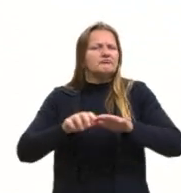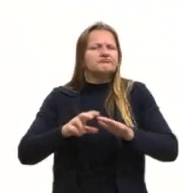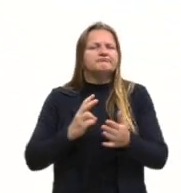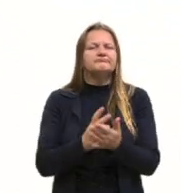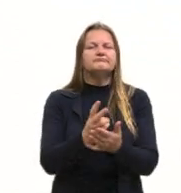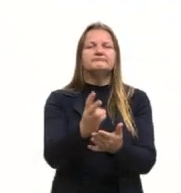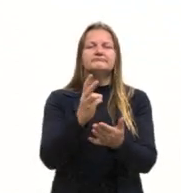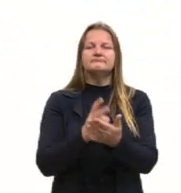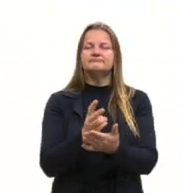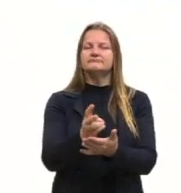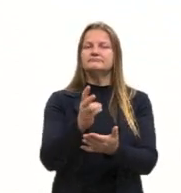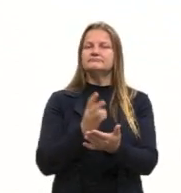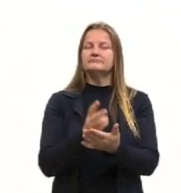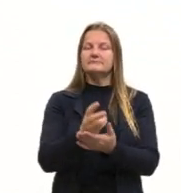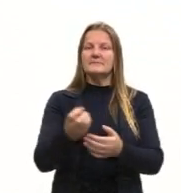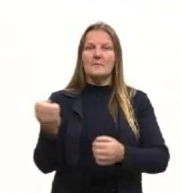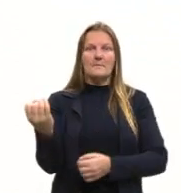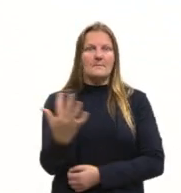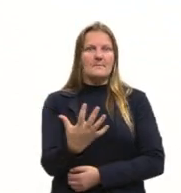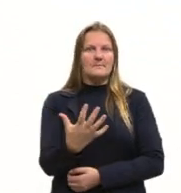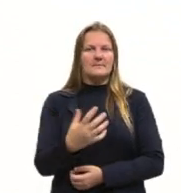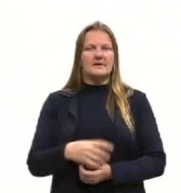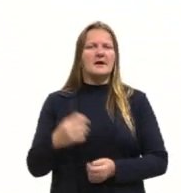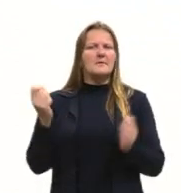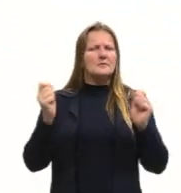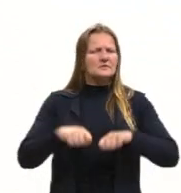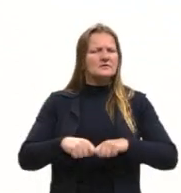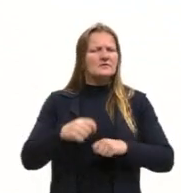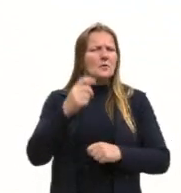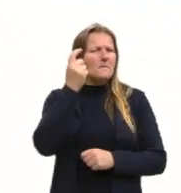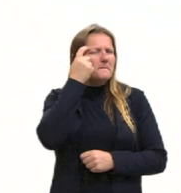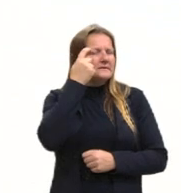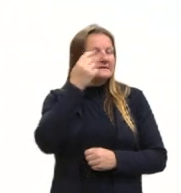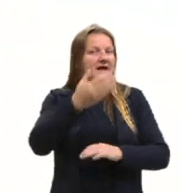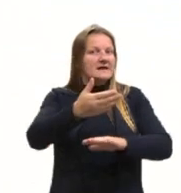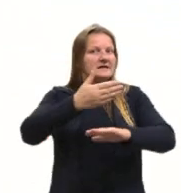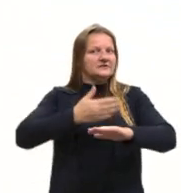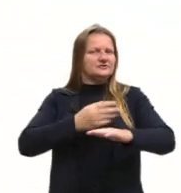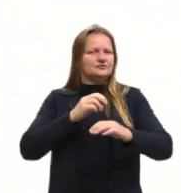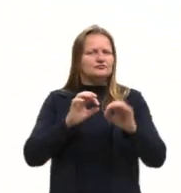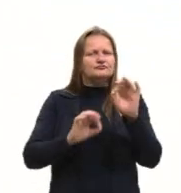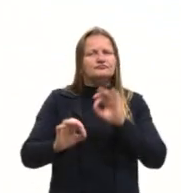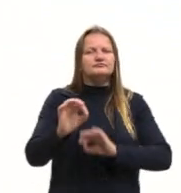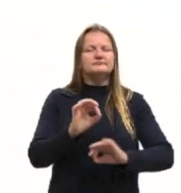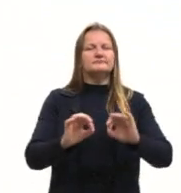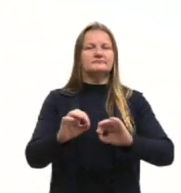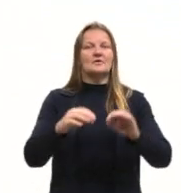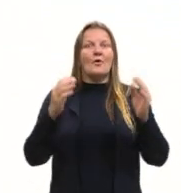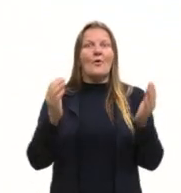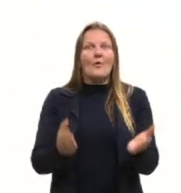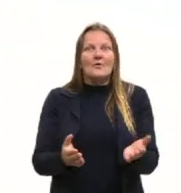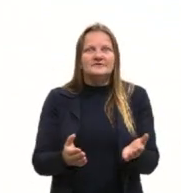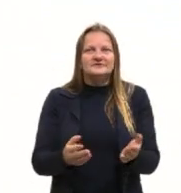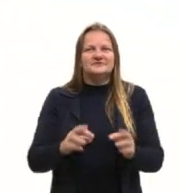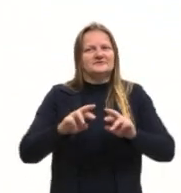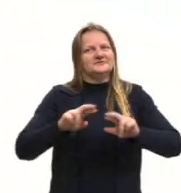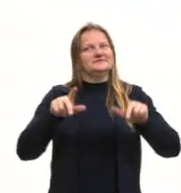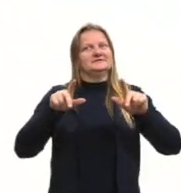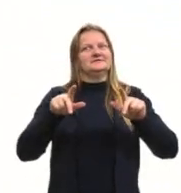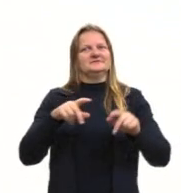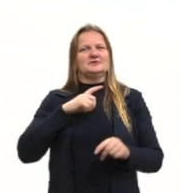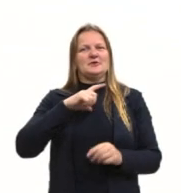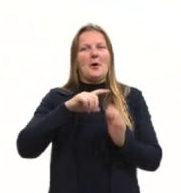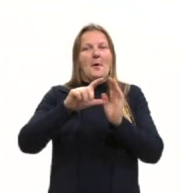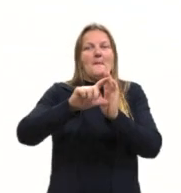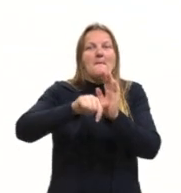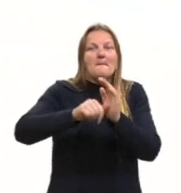modernidade que é possível prever, é possível se organizar, etc. E nessa aula de hoje, vamos